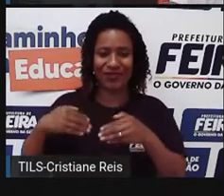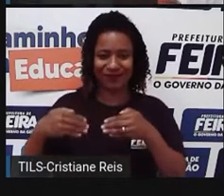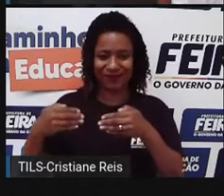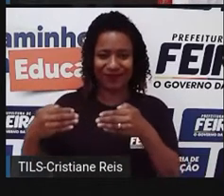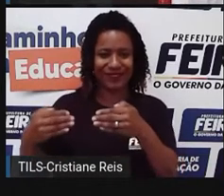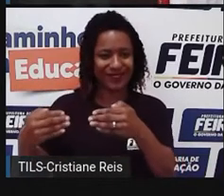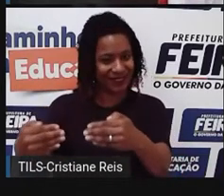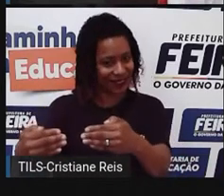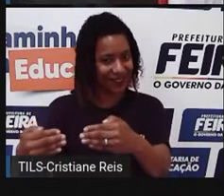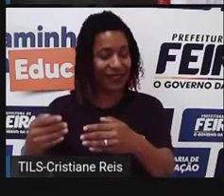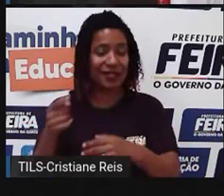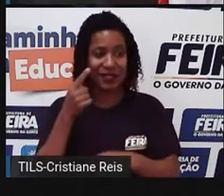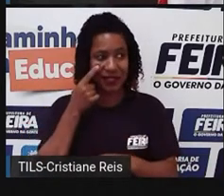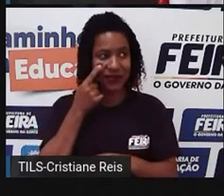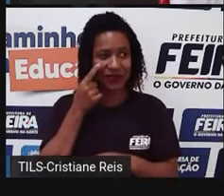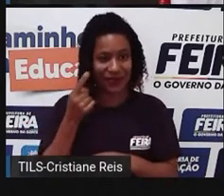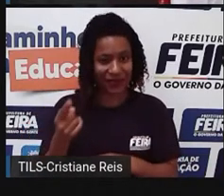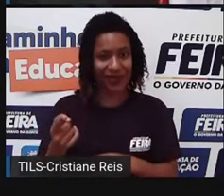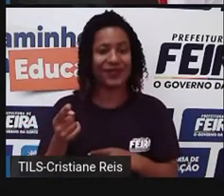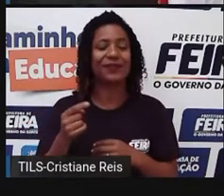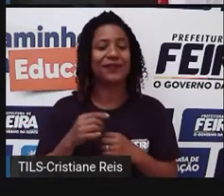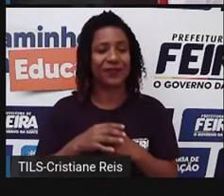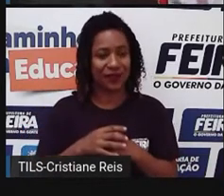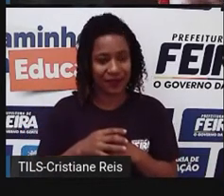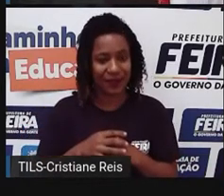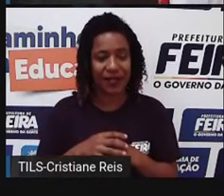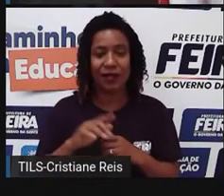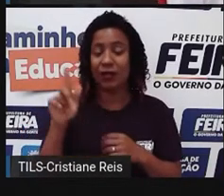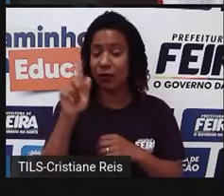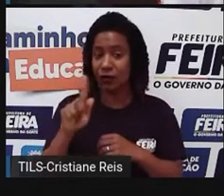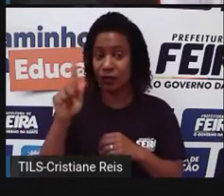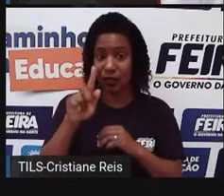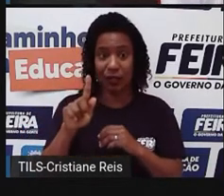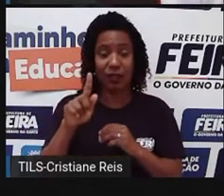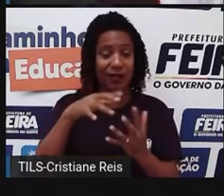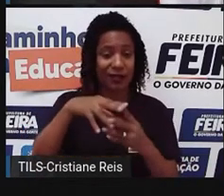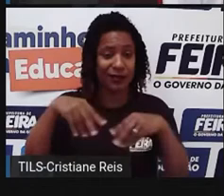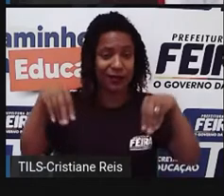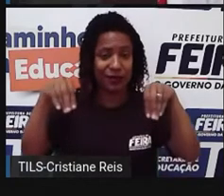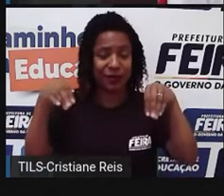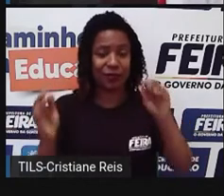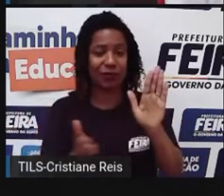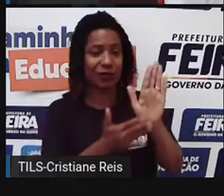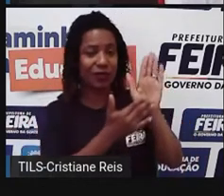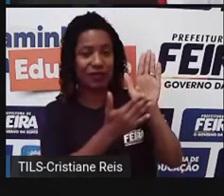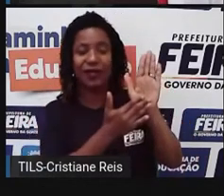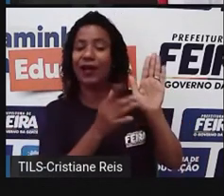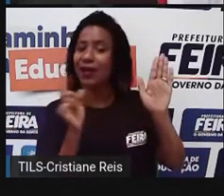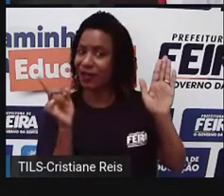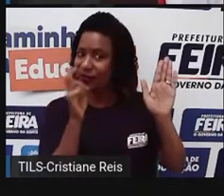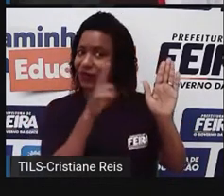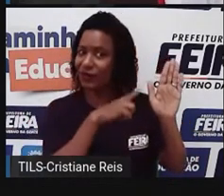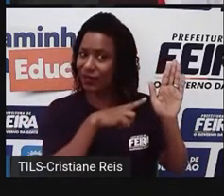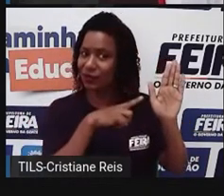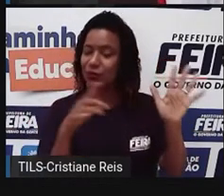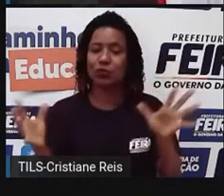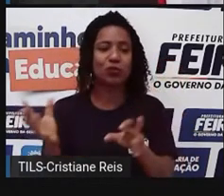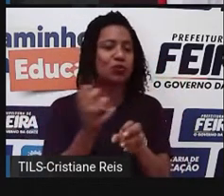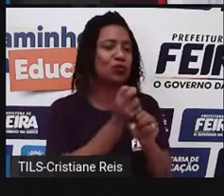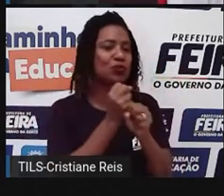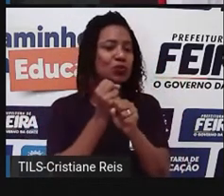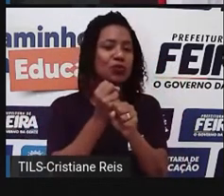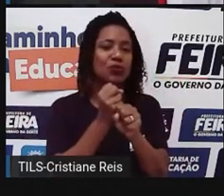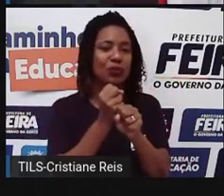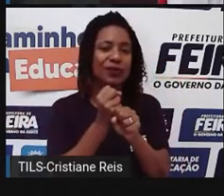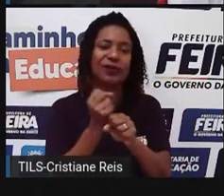é um pouco complicado, de acordo com a própria geopolítica, você dizer hoje quantos países vocês têm, existem. Então,